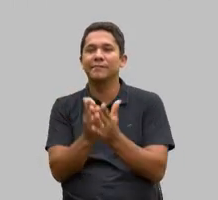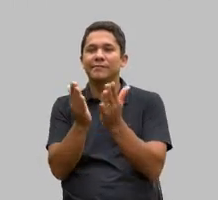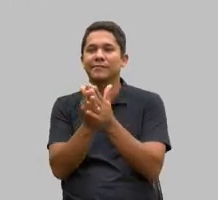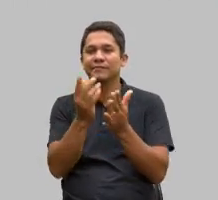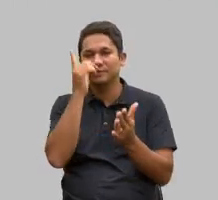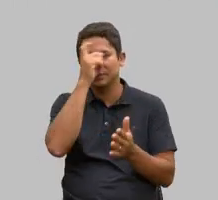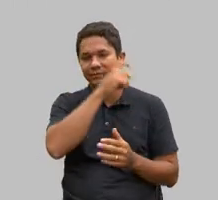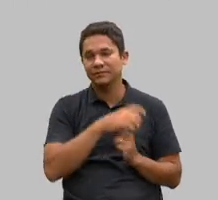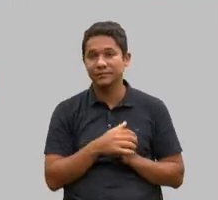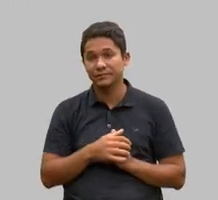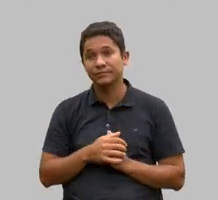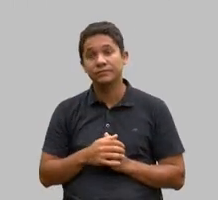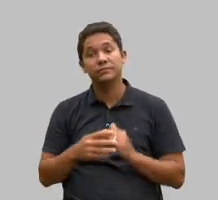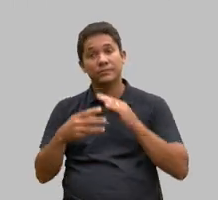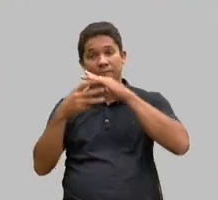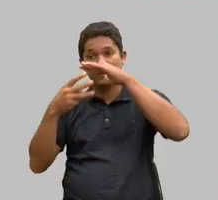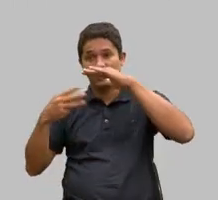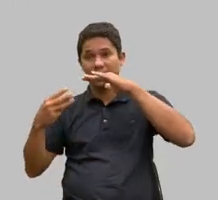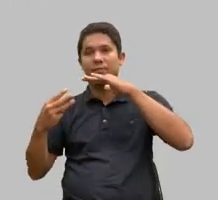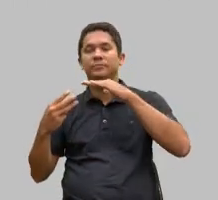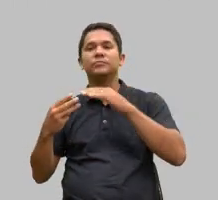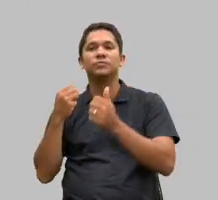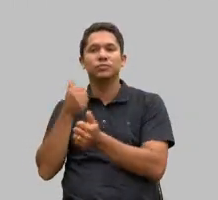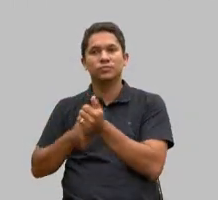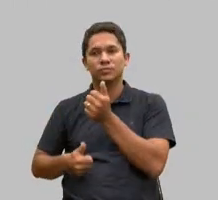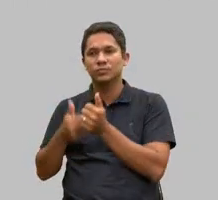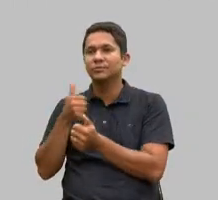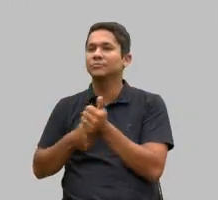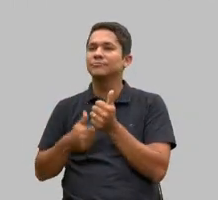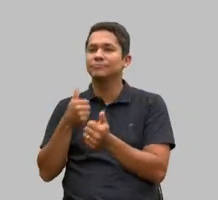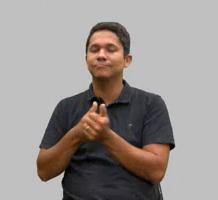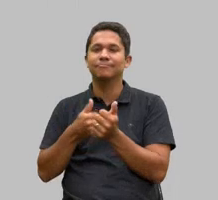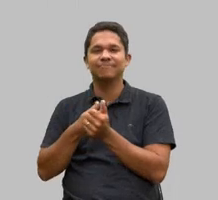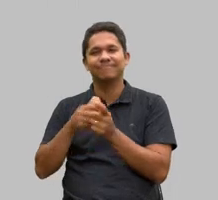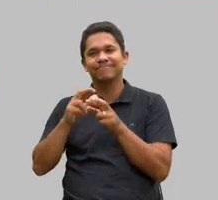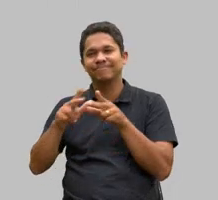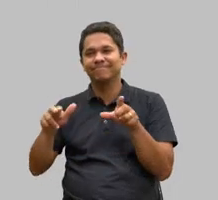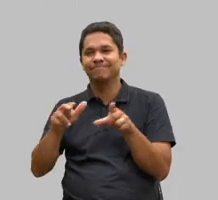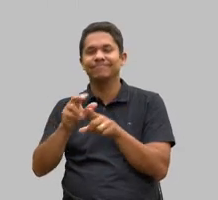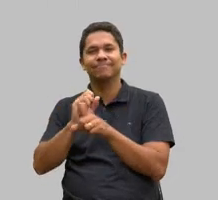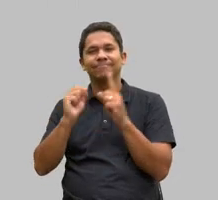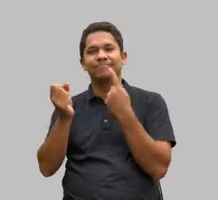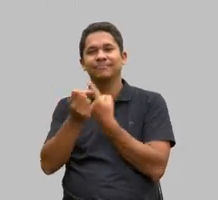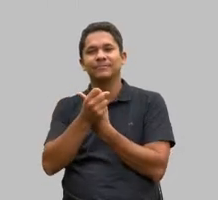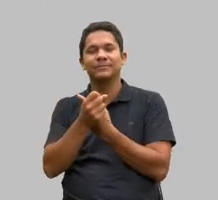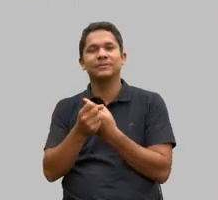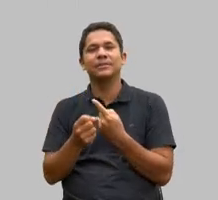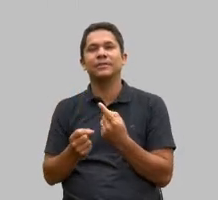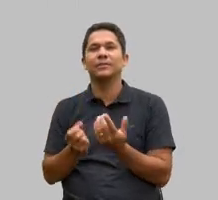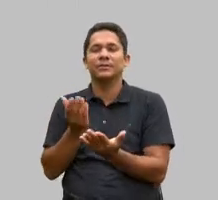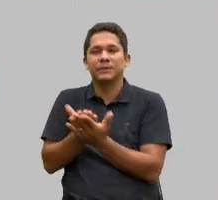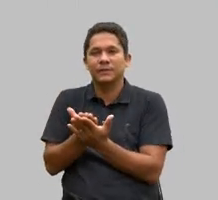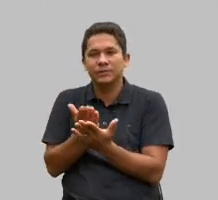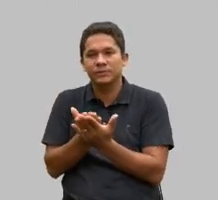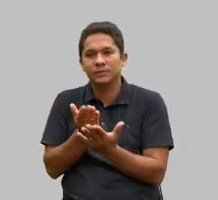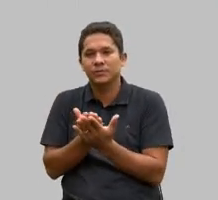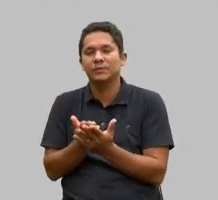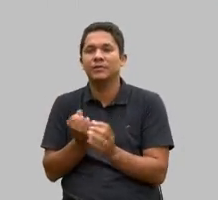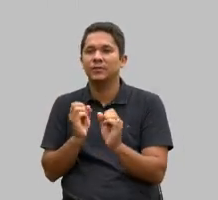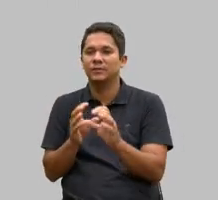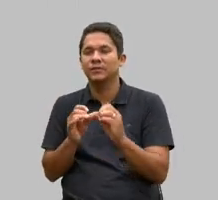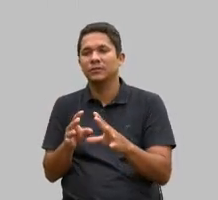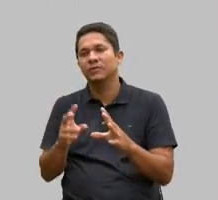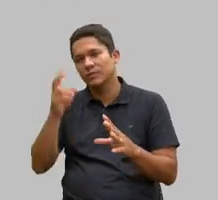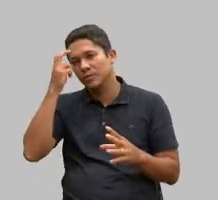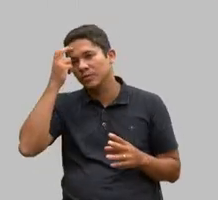entidades que lutam por causas sociais, por causas ambientais, educacionais, culturais e de várias outras questões tão